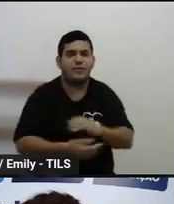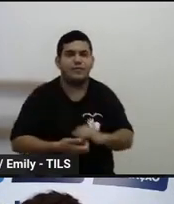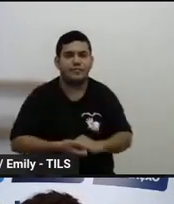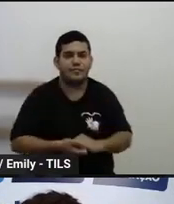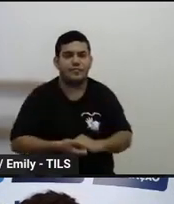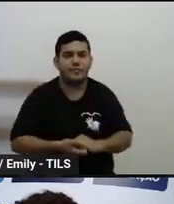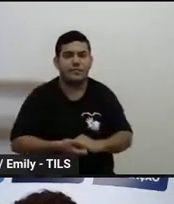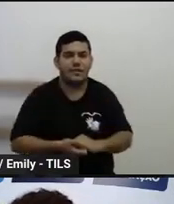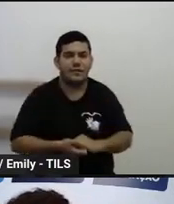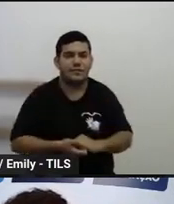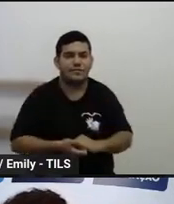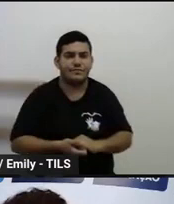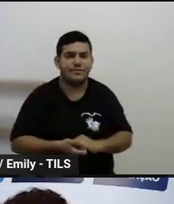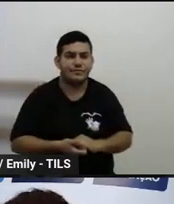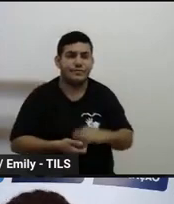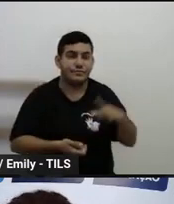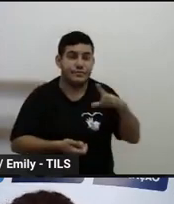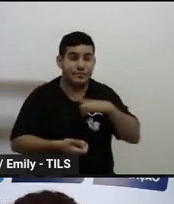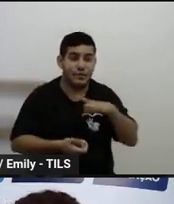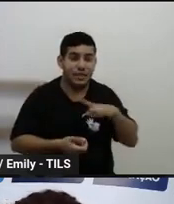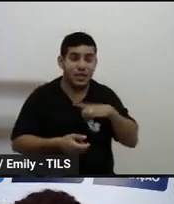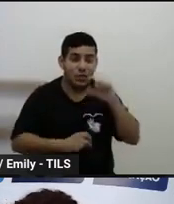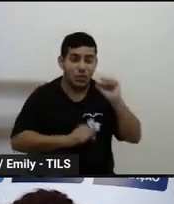E aí, a gente vai ter aqui